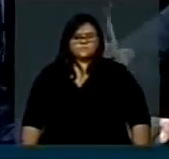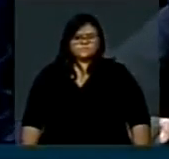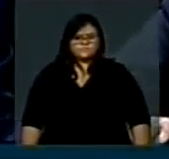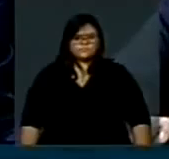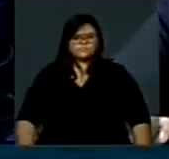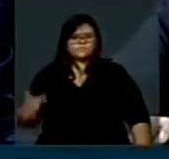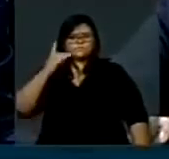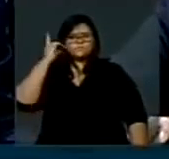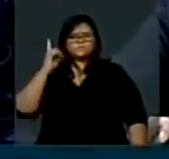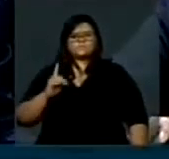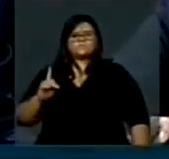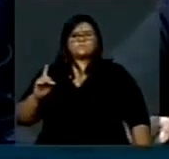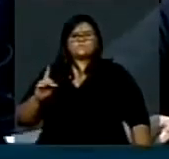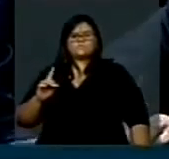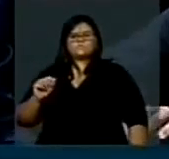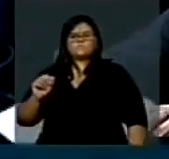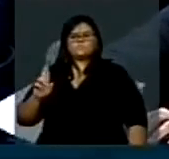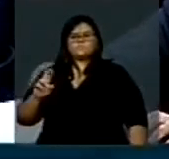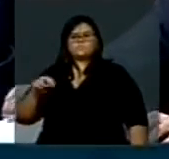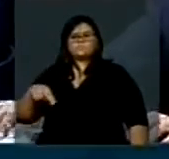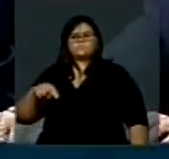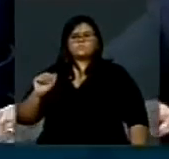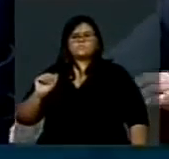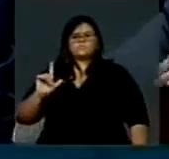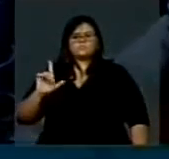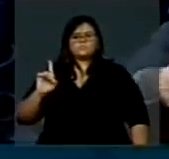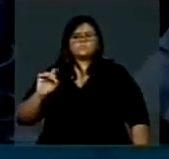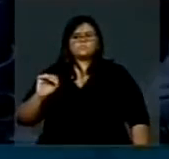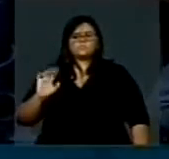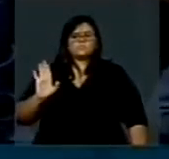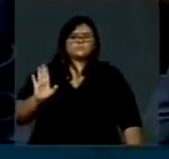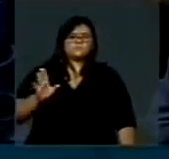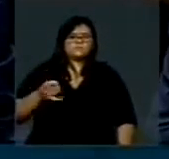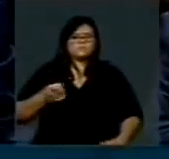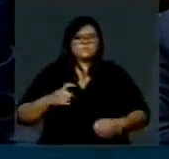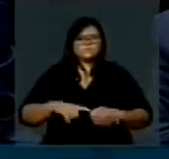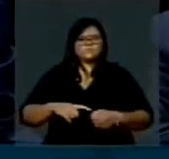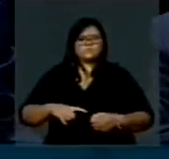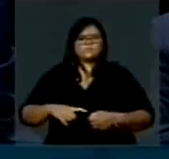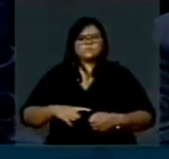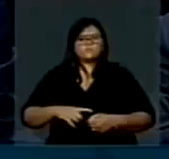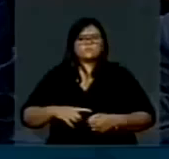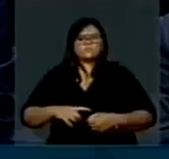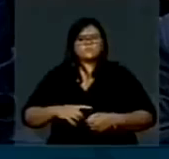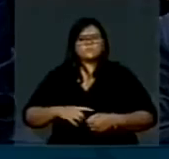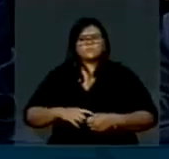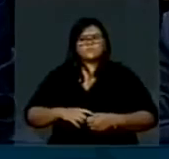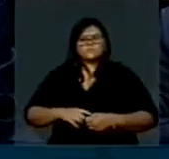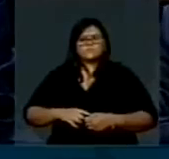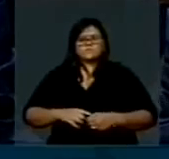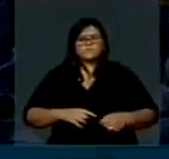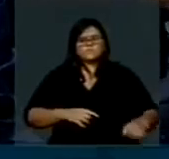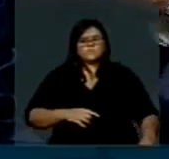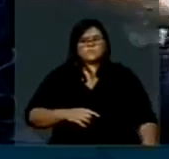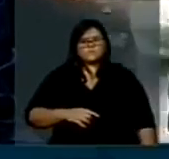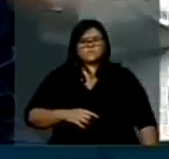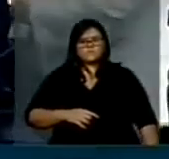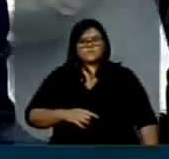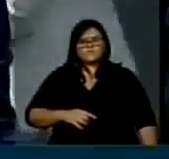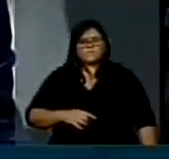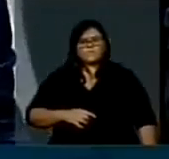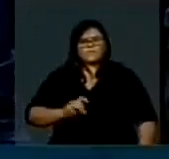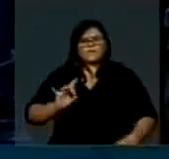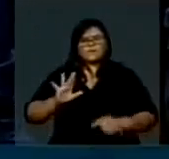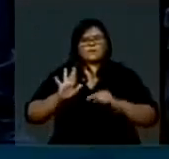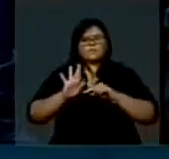O deputado Arnaldo Falei de Sá já retornou. Questão de ordem, presidente. Questão de ordem, pois não, deputado Beto. Eu queria só consultar